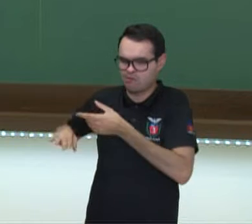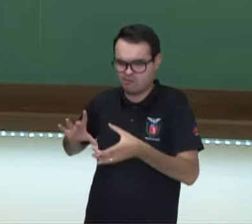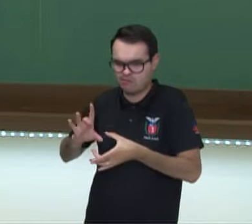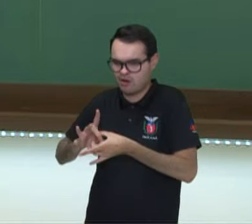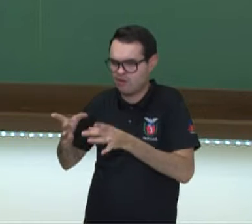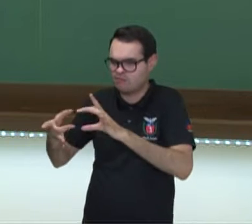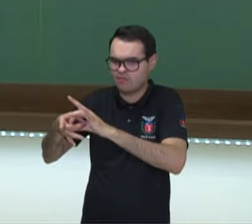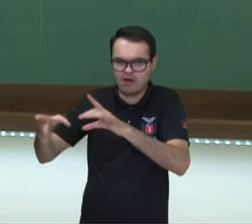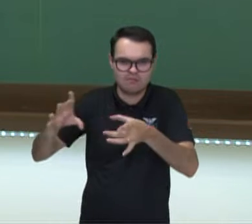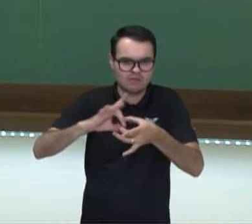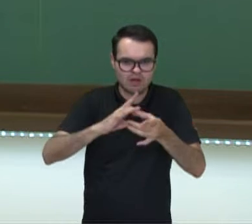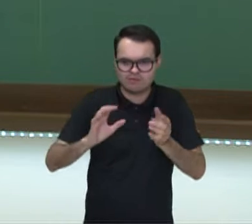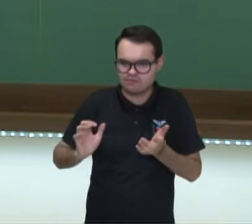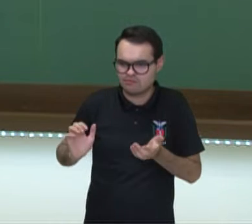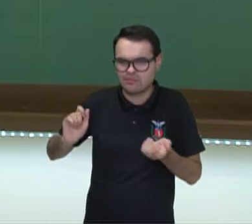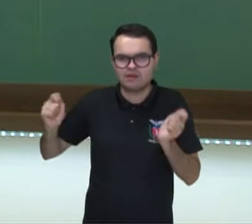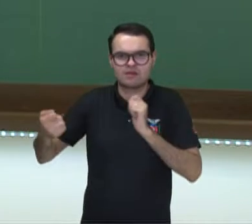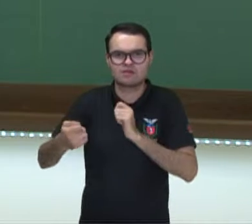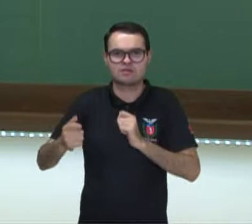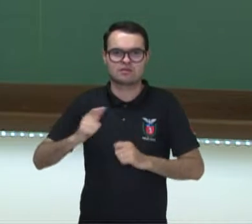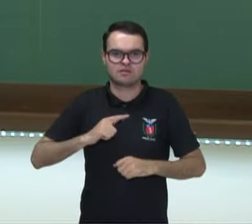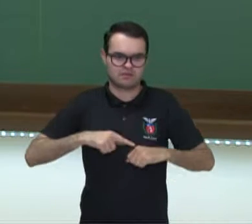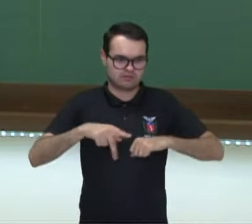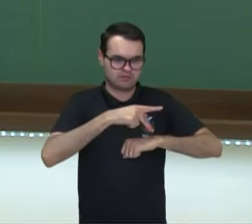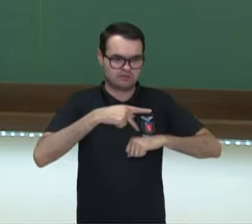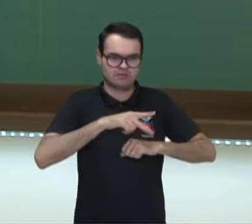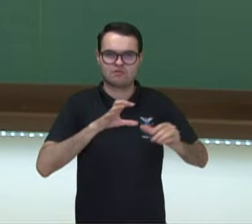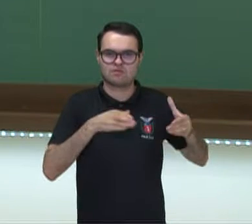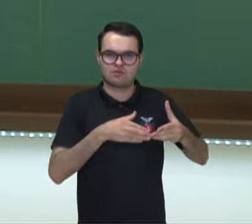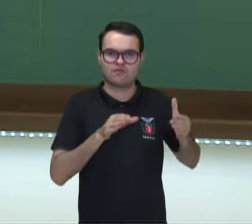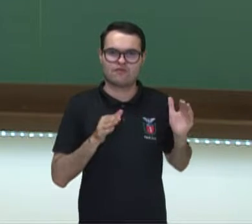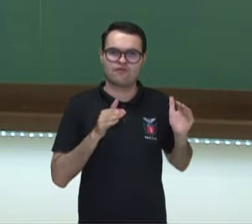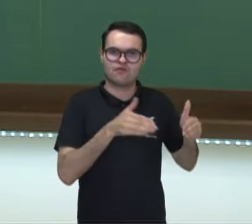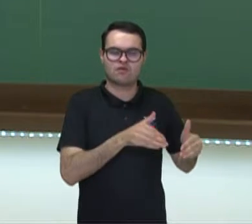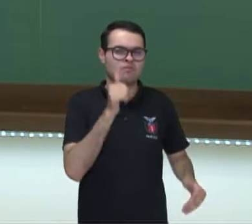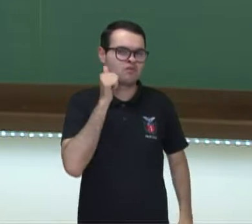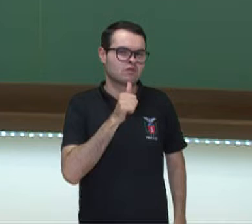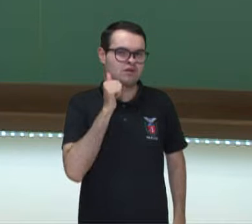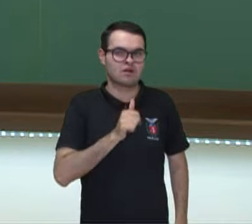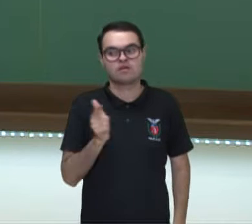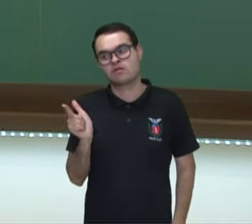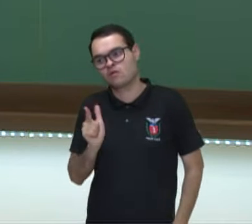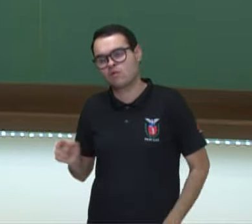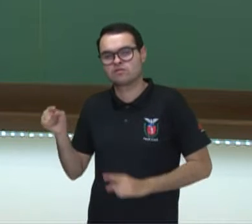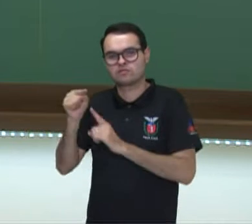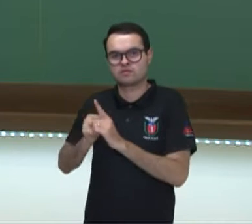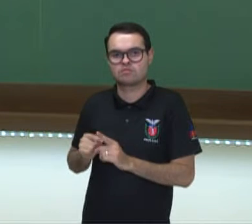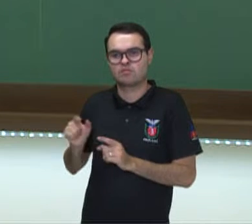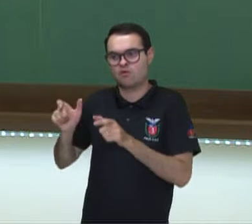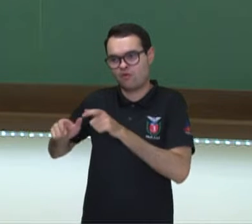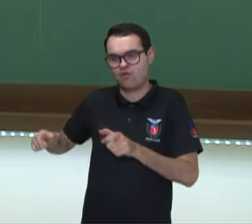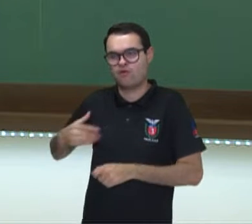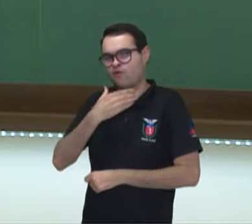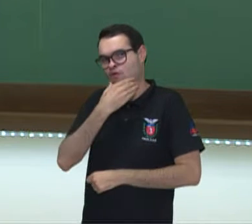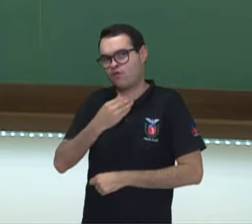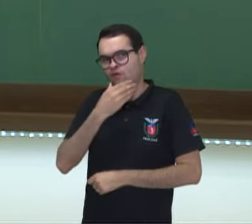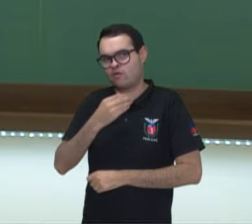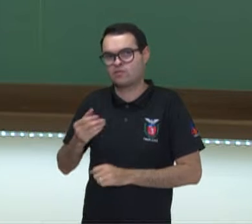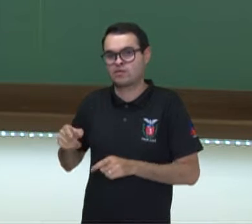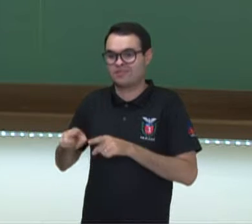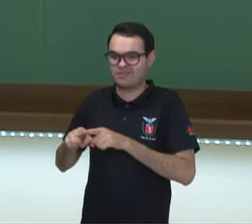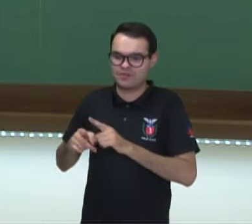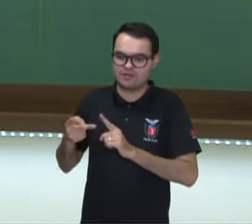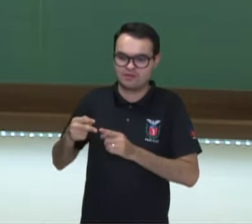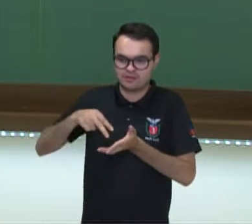Nós tivemos um que era só praticado por mulheres, outros que tinham que lançar a bola quando